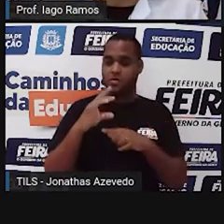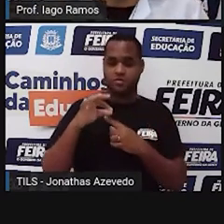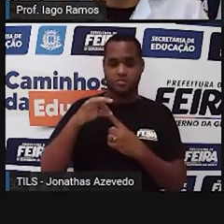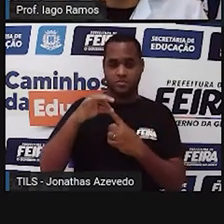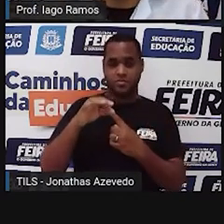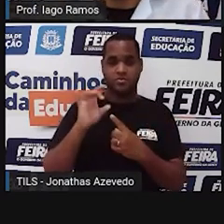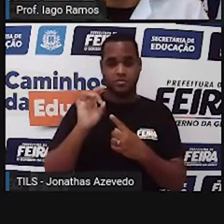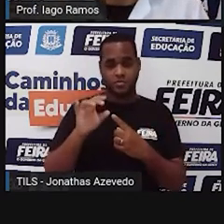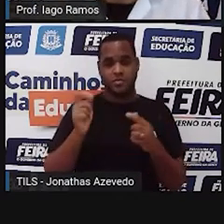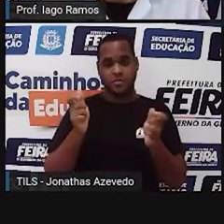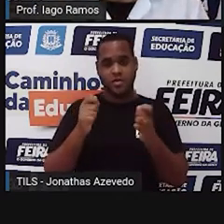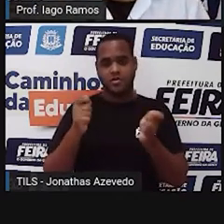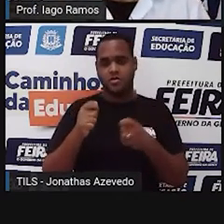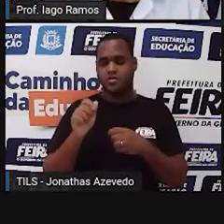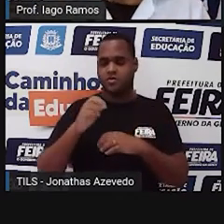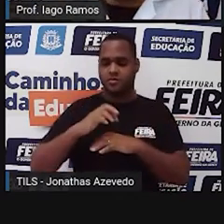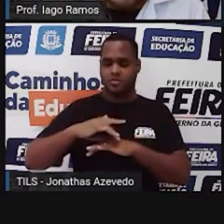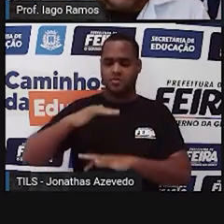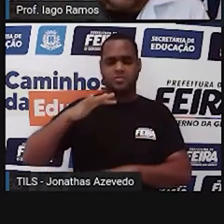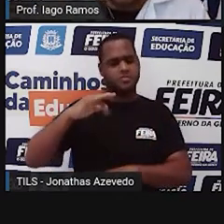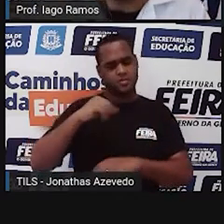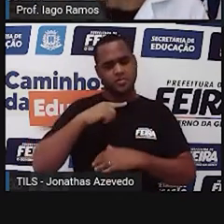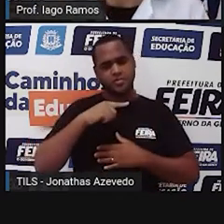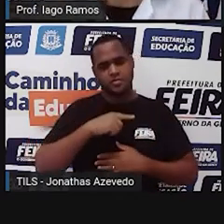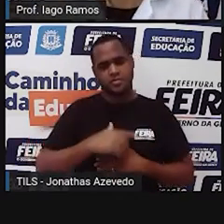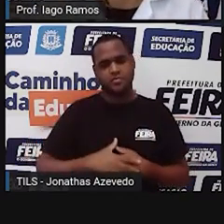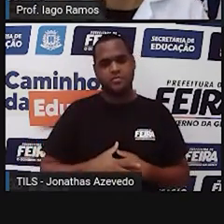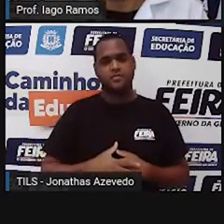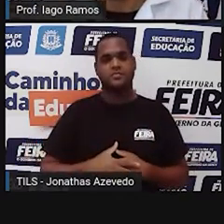de capacidade. E é, professor,